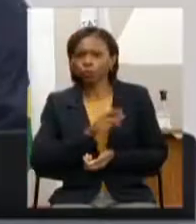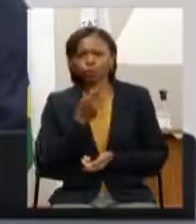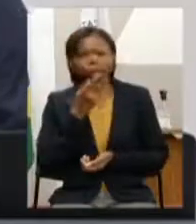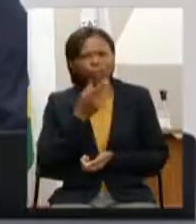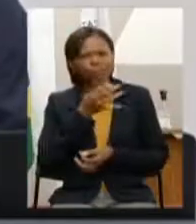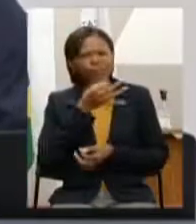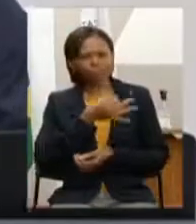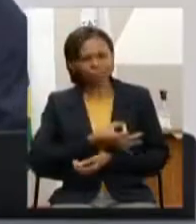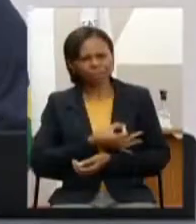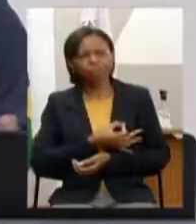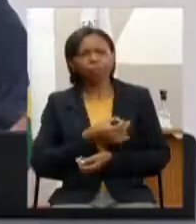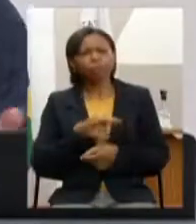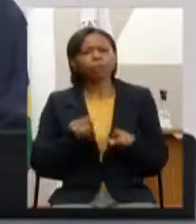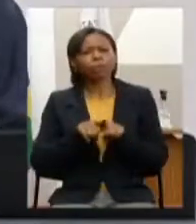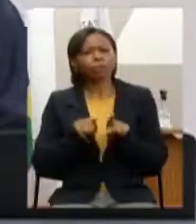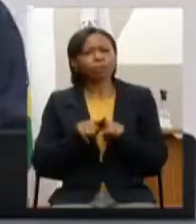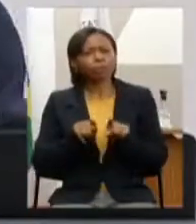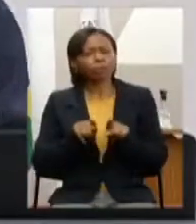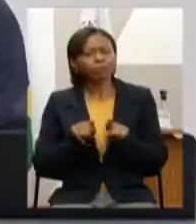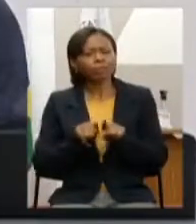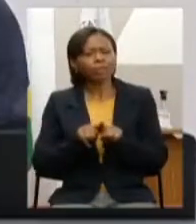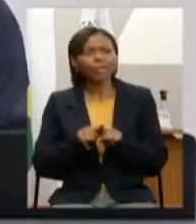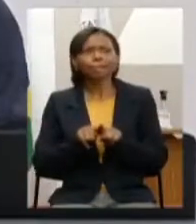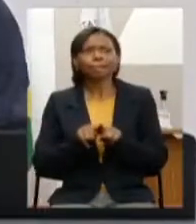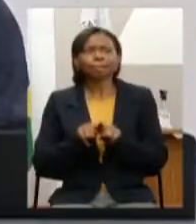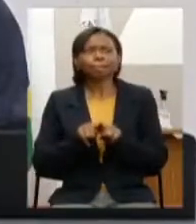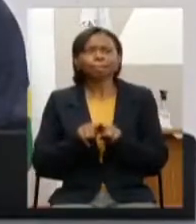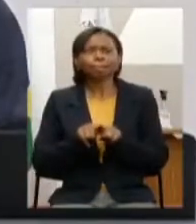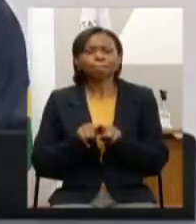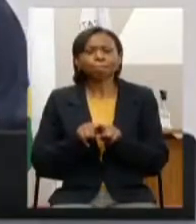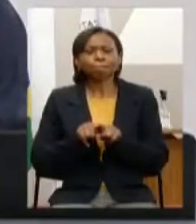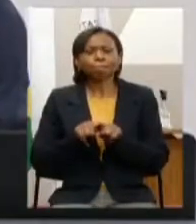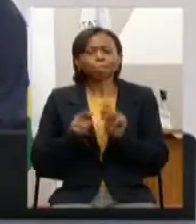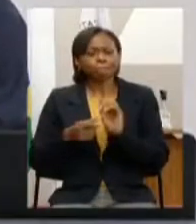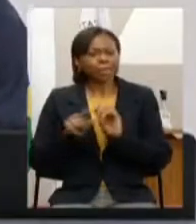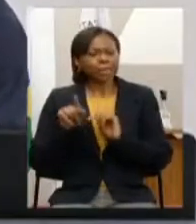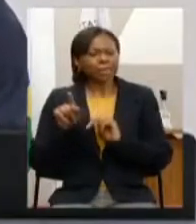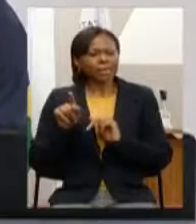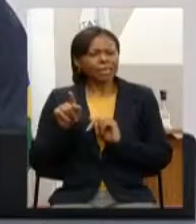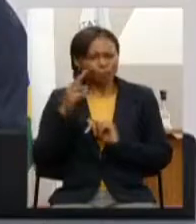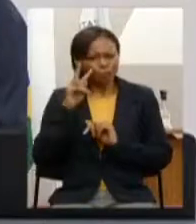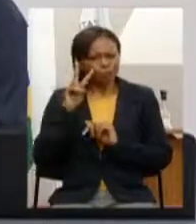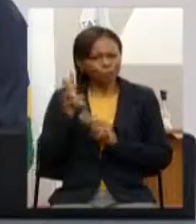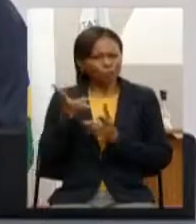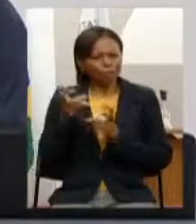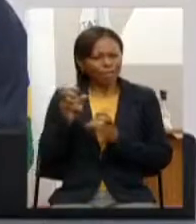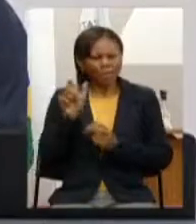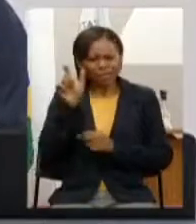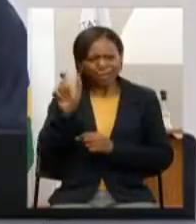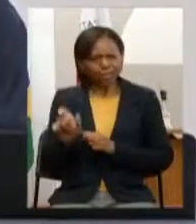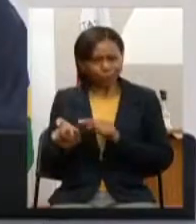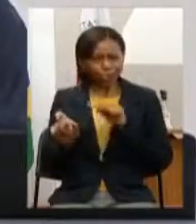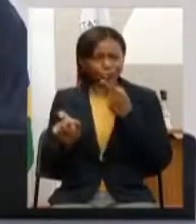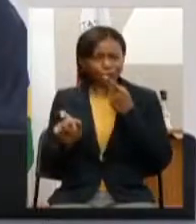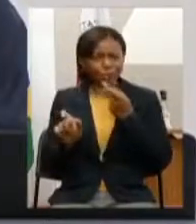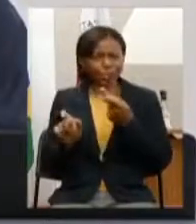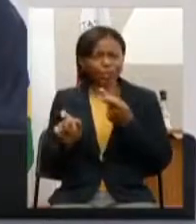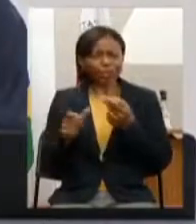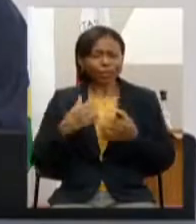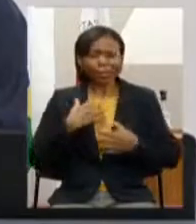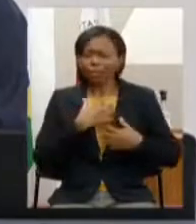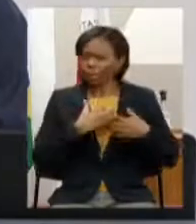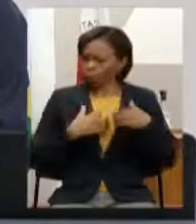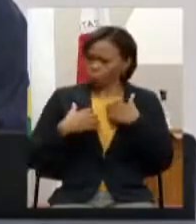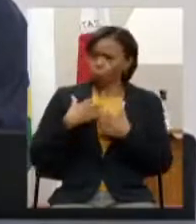questão das éfas e da Lino eu vejo a sua angústia e me dói ter que falar para você